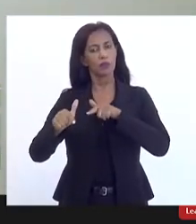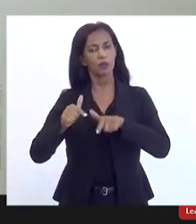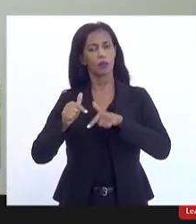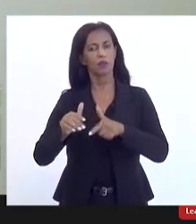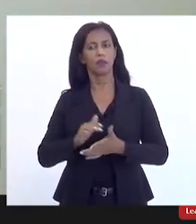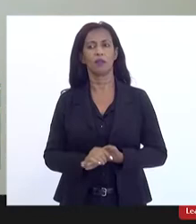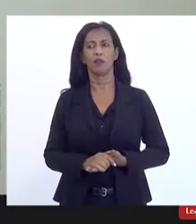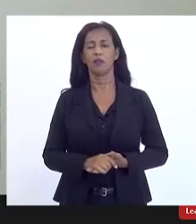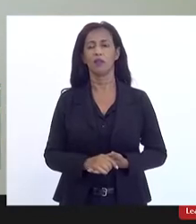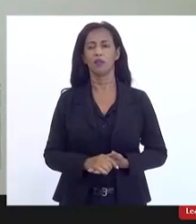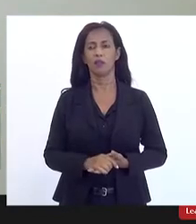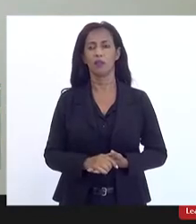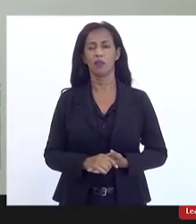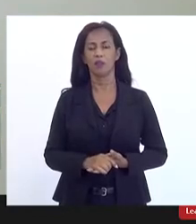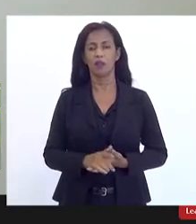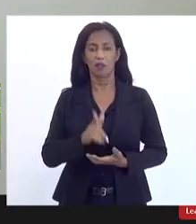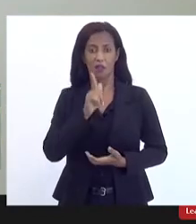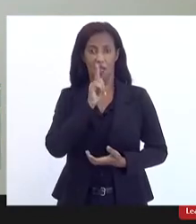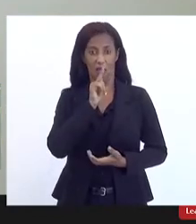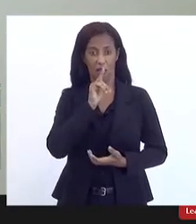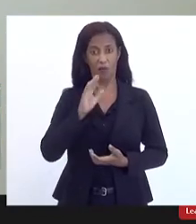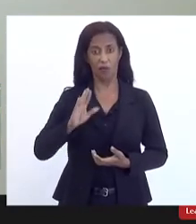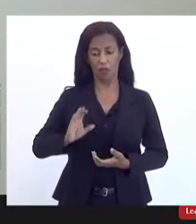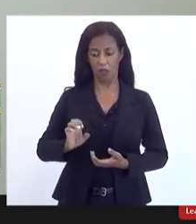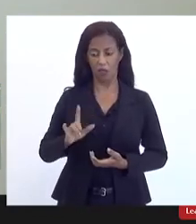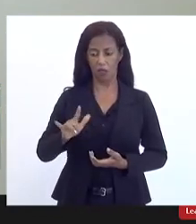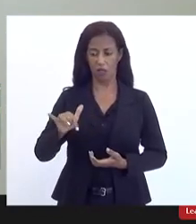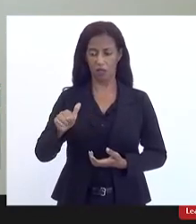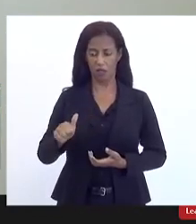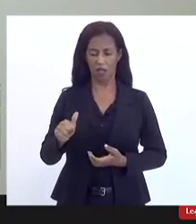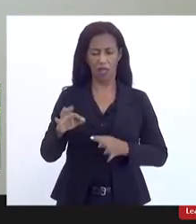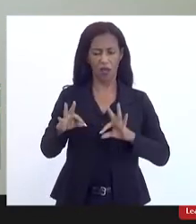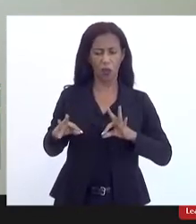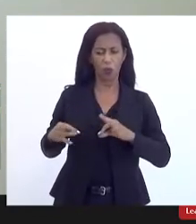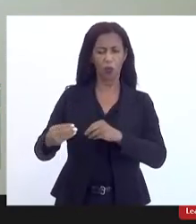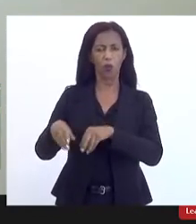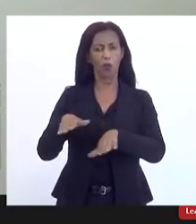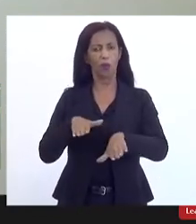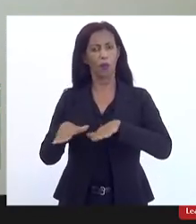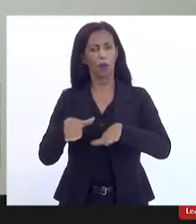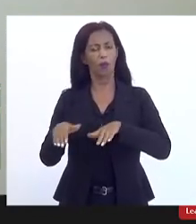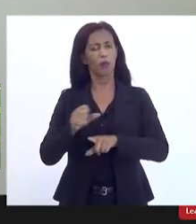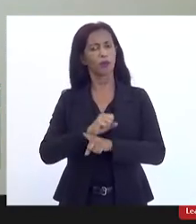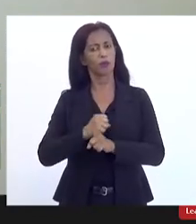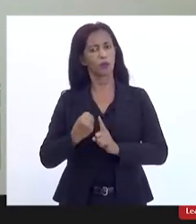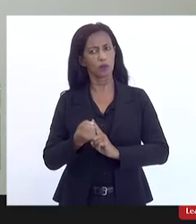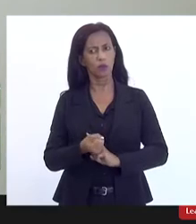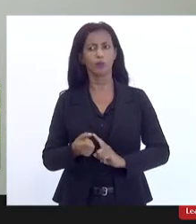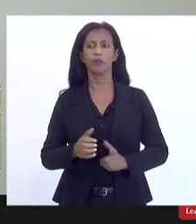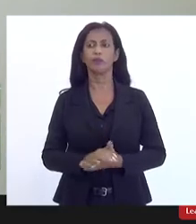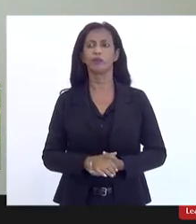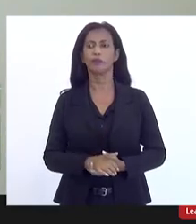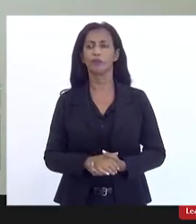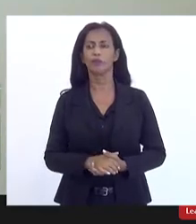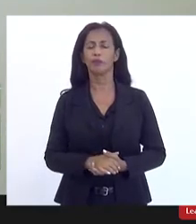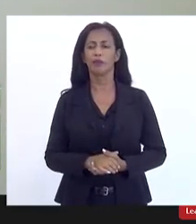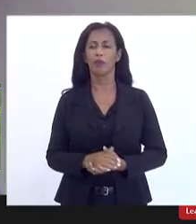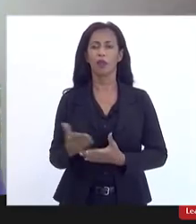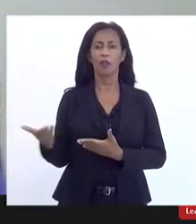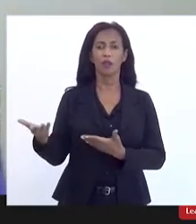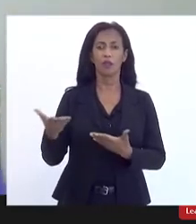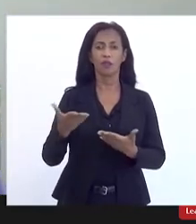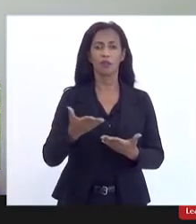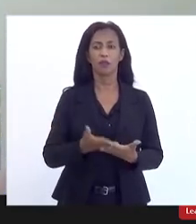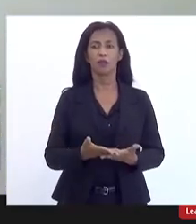pelos trabalhadores da CEDAI por muitos integrantes do movimento social que foi